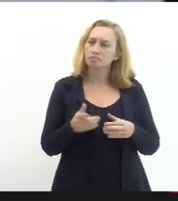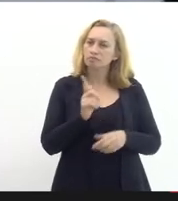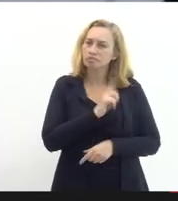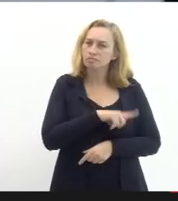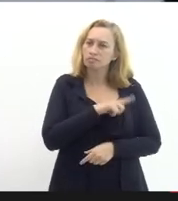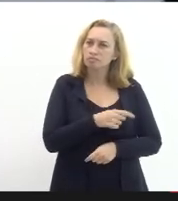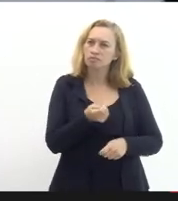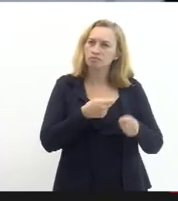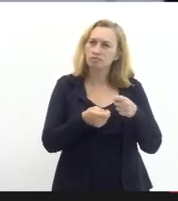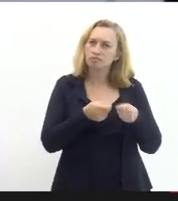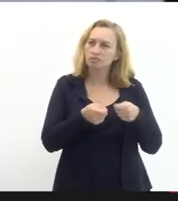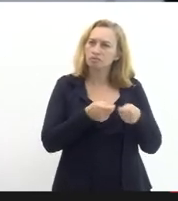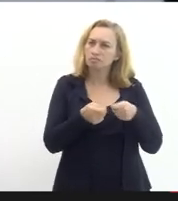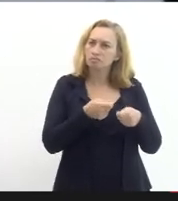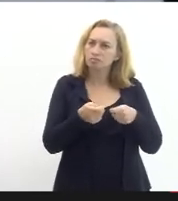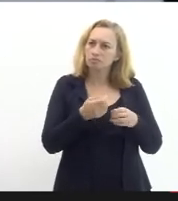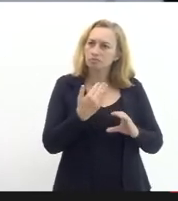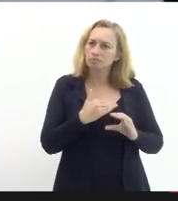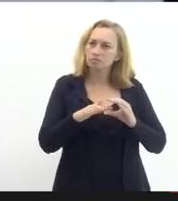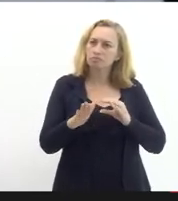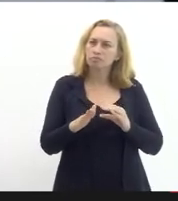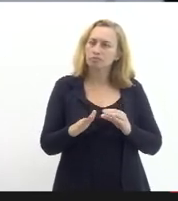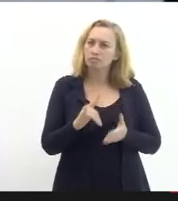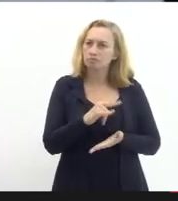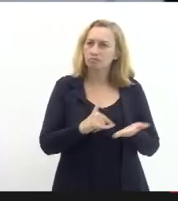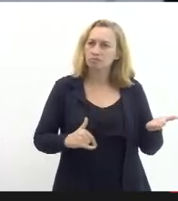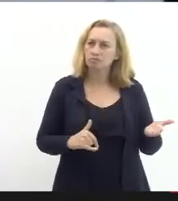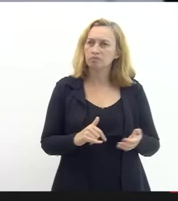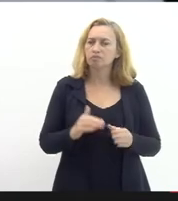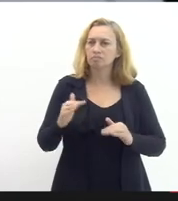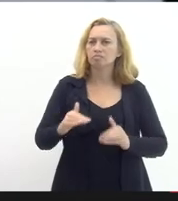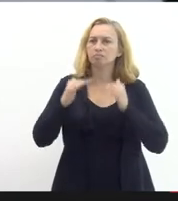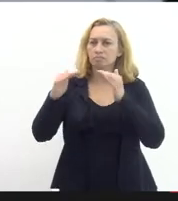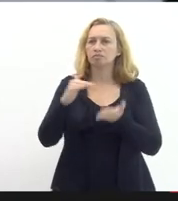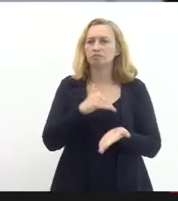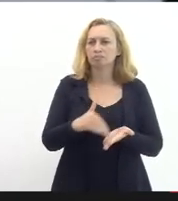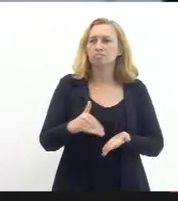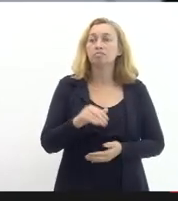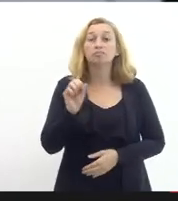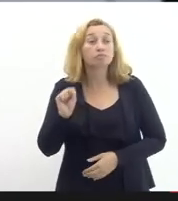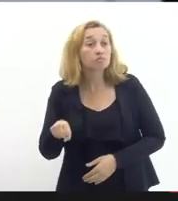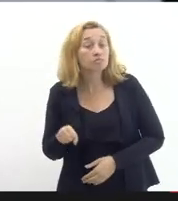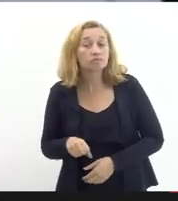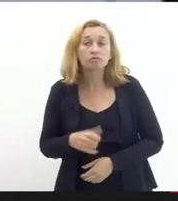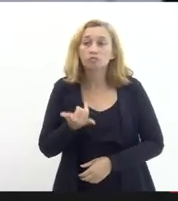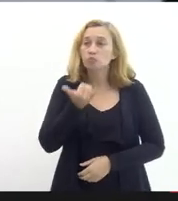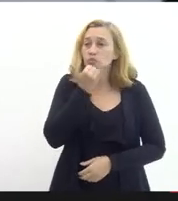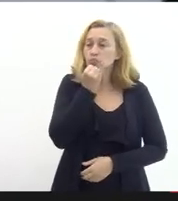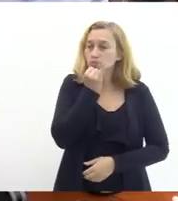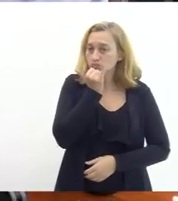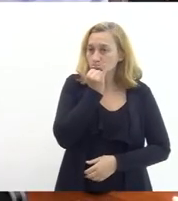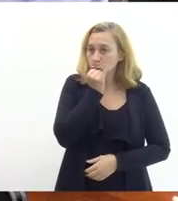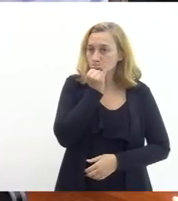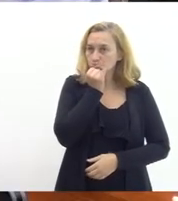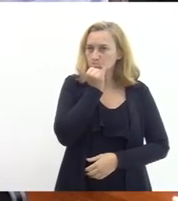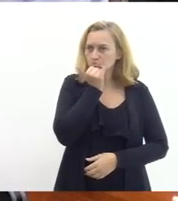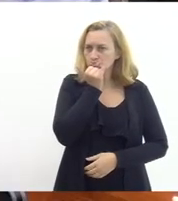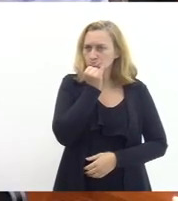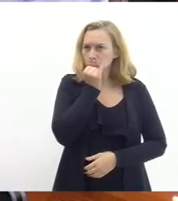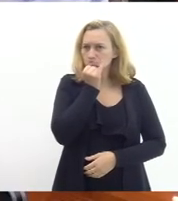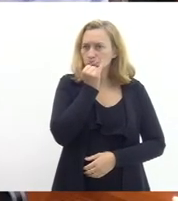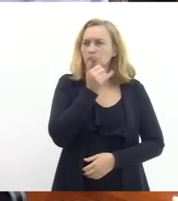no controle desse empreendamento desses processos subsecretário sim desculpe interrompê-lo eu vi que a